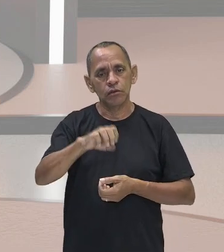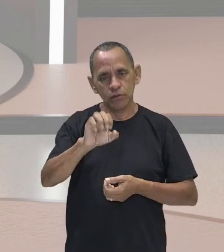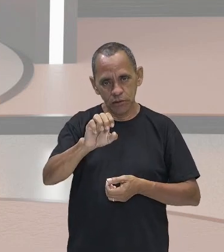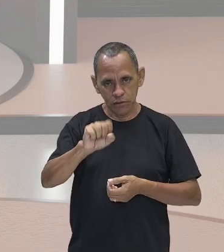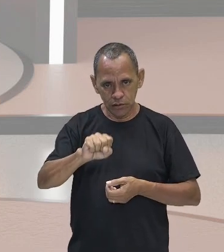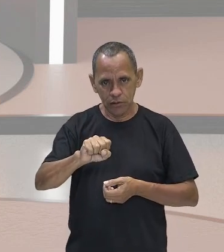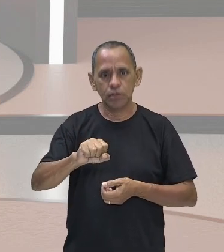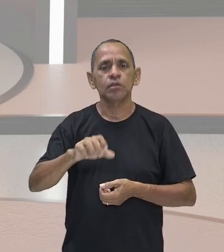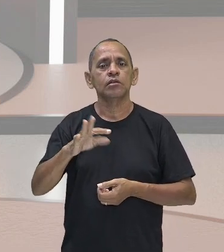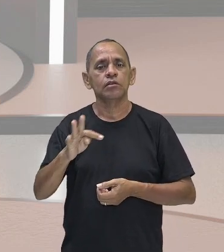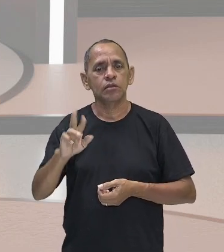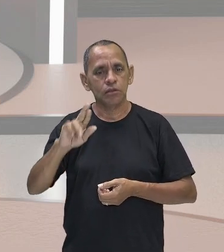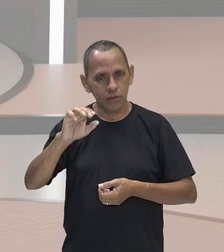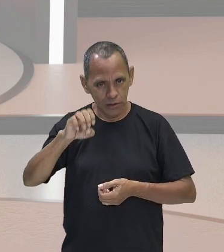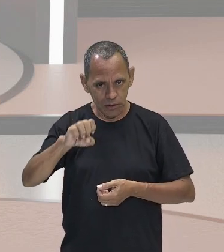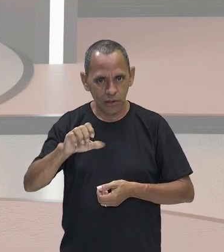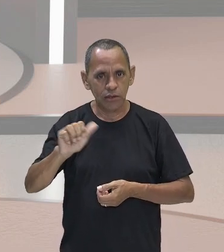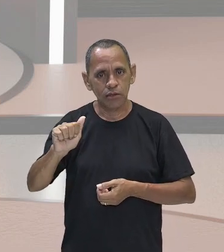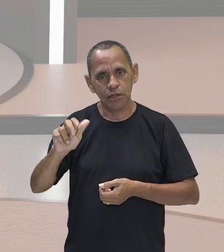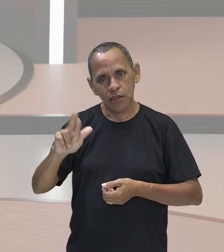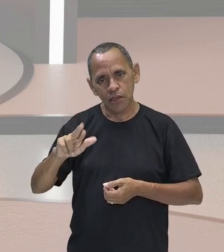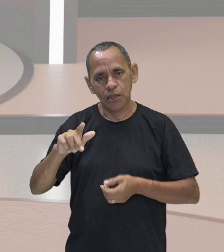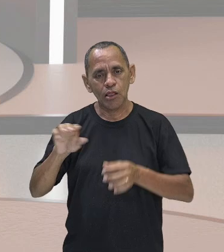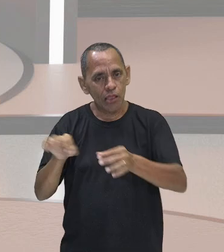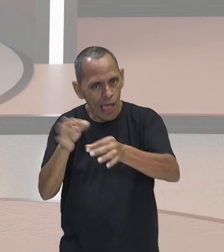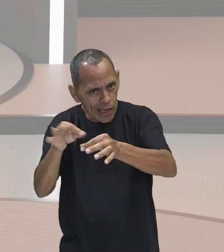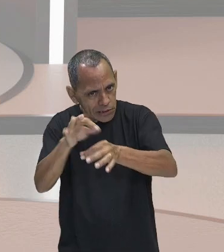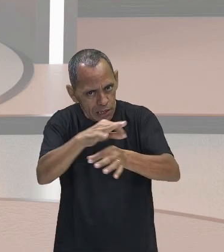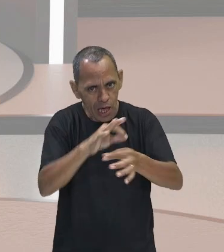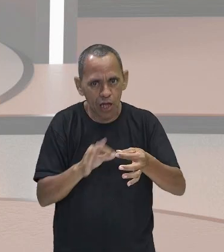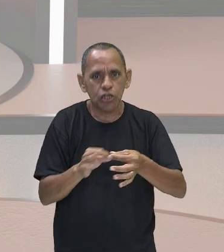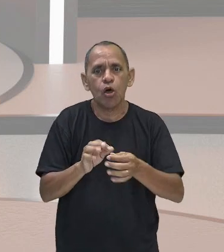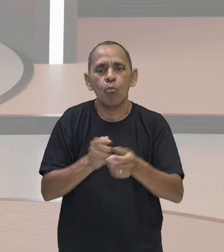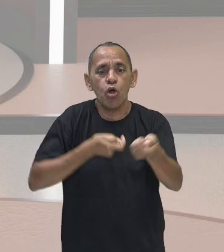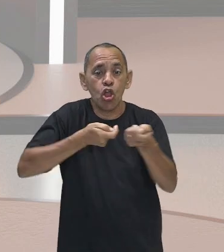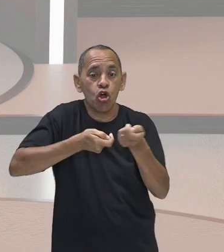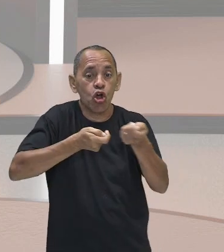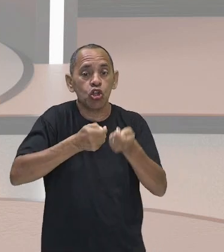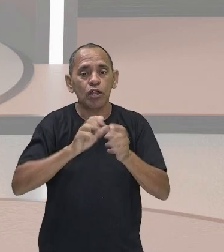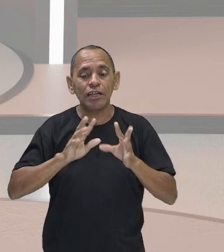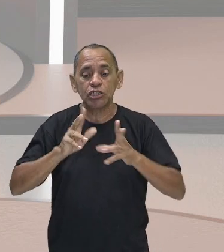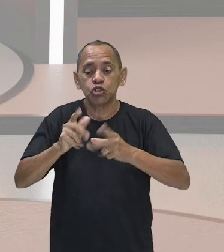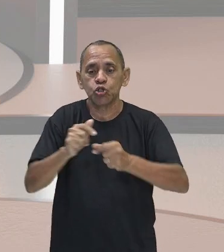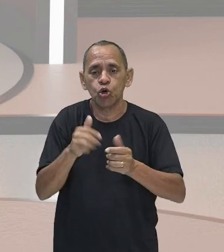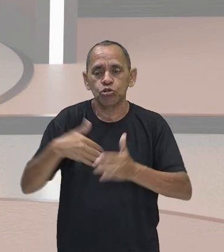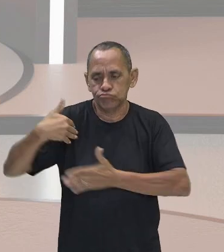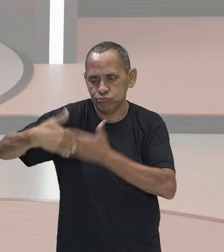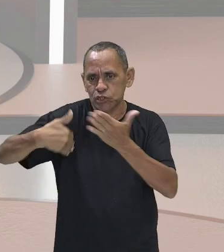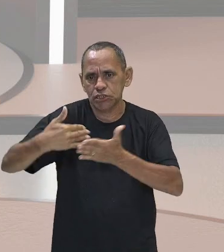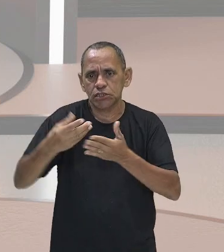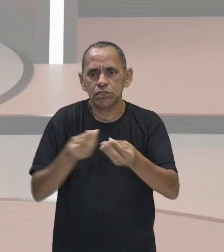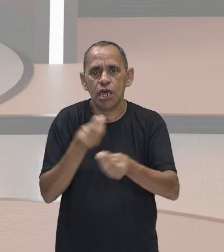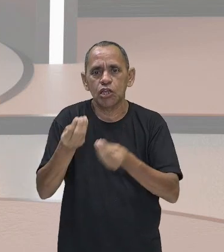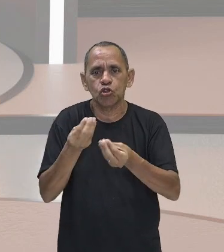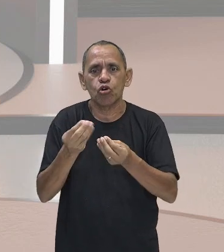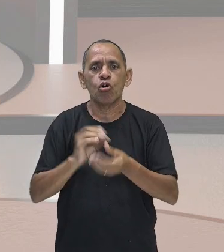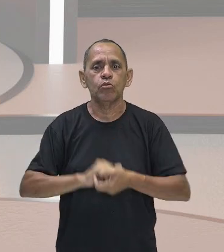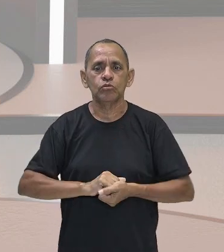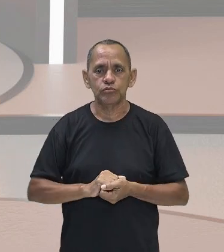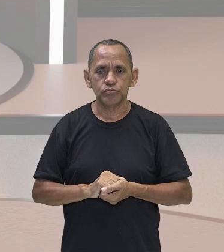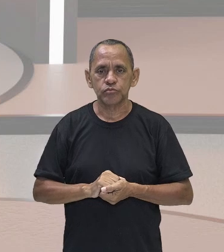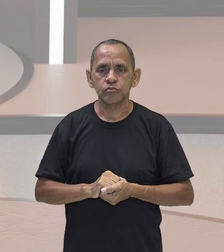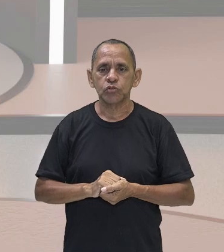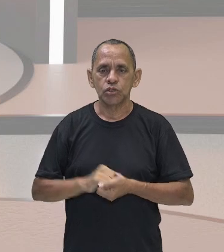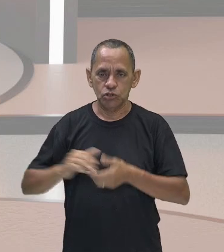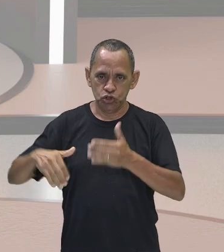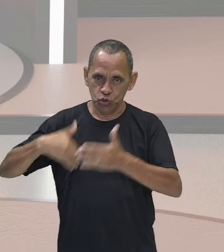gente? Basicamente, o artesão controlava todo o processo de industrialização, ou melhor, o processo